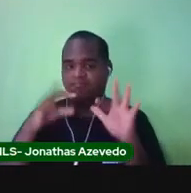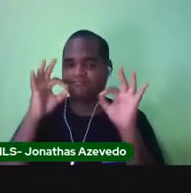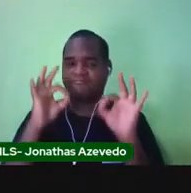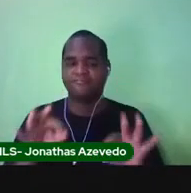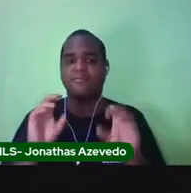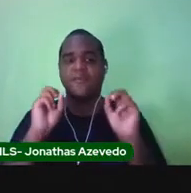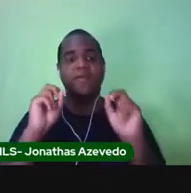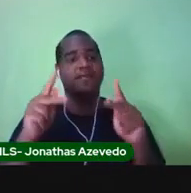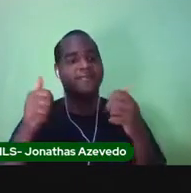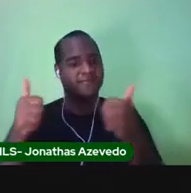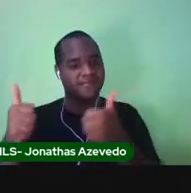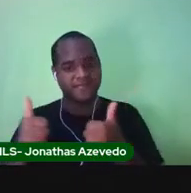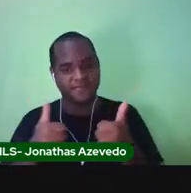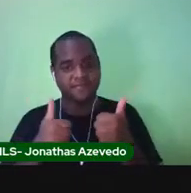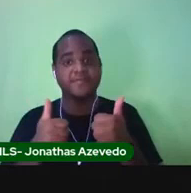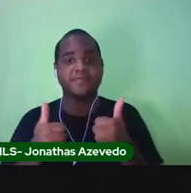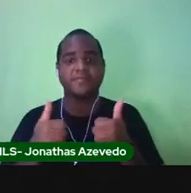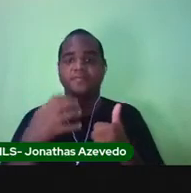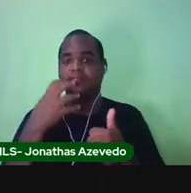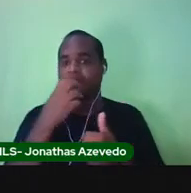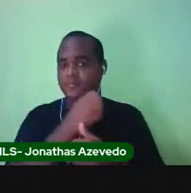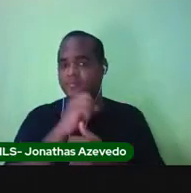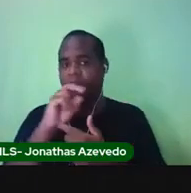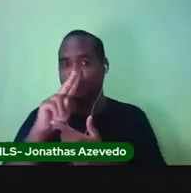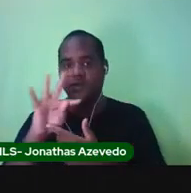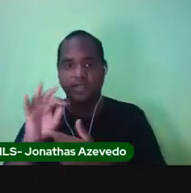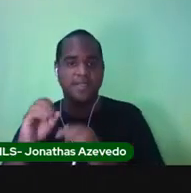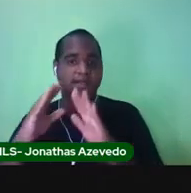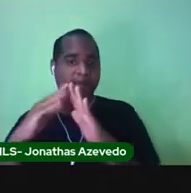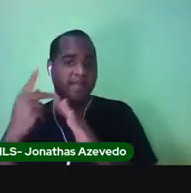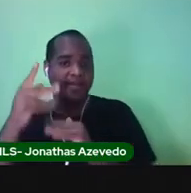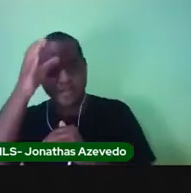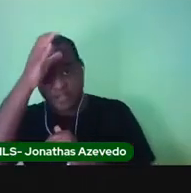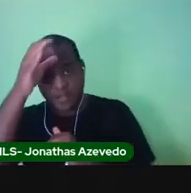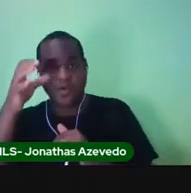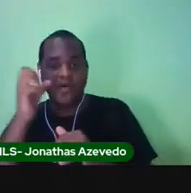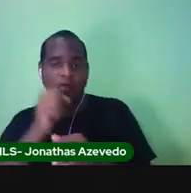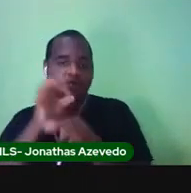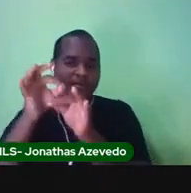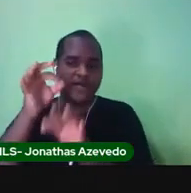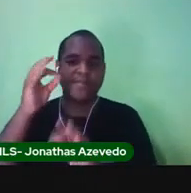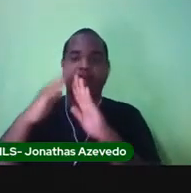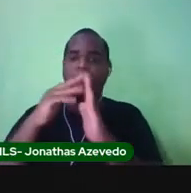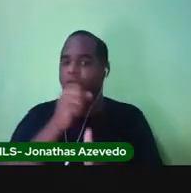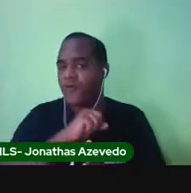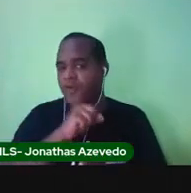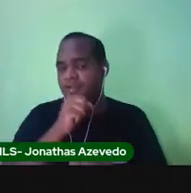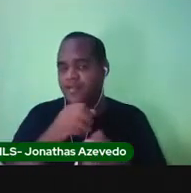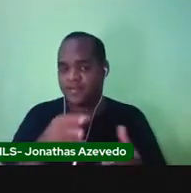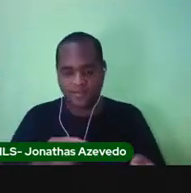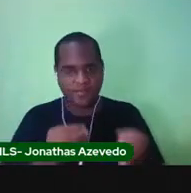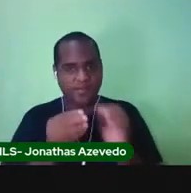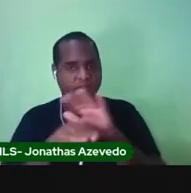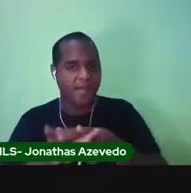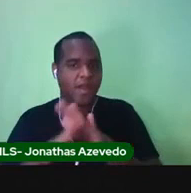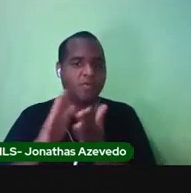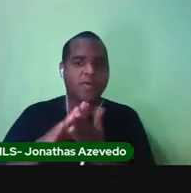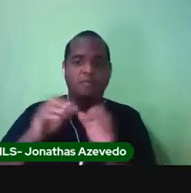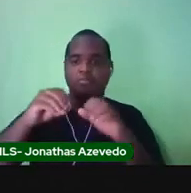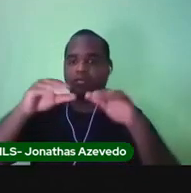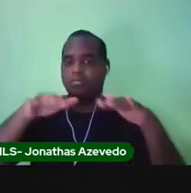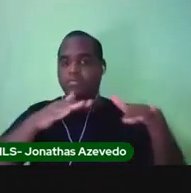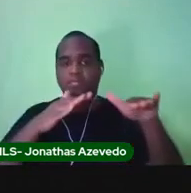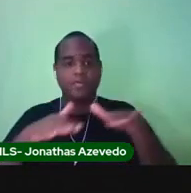Ok? Corre com o tia na casa da tia. Corre-se pó na casa da avó. Lencinho na mão